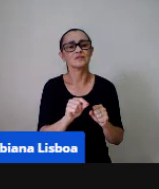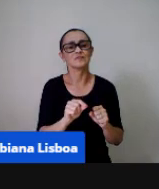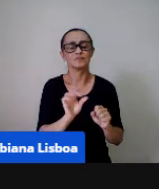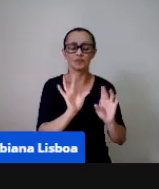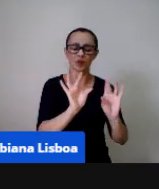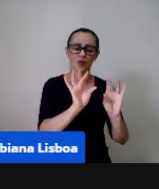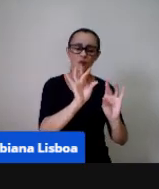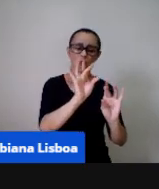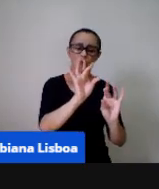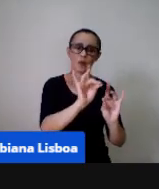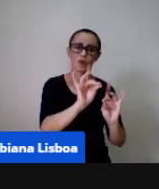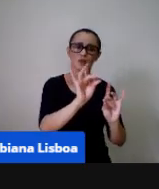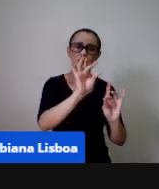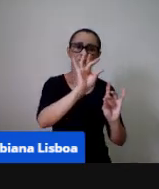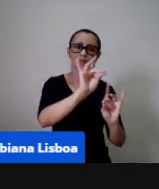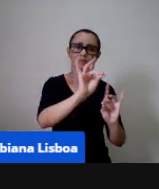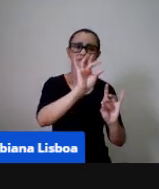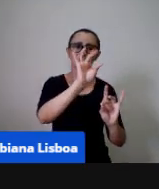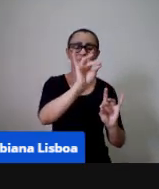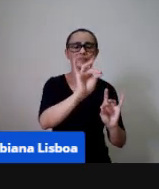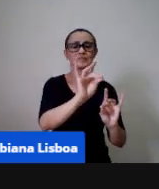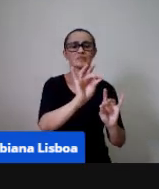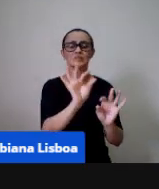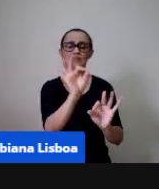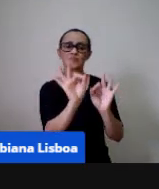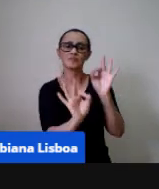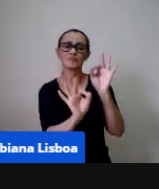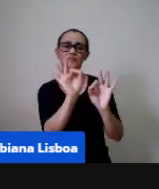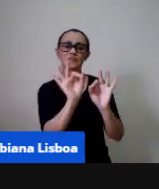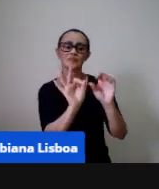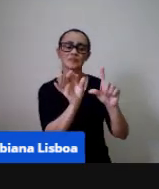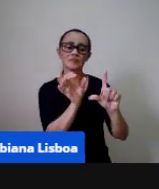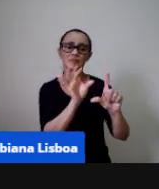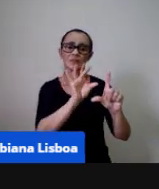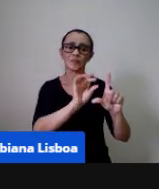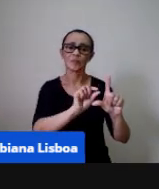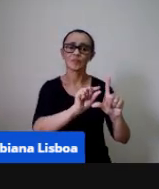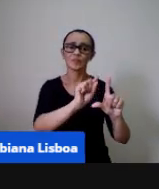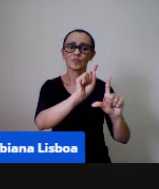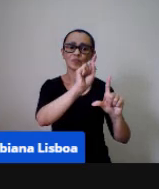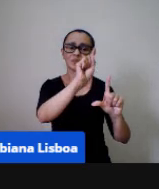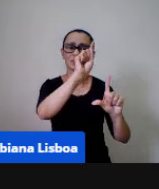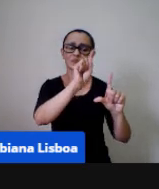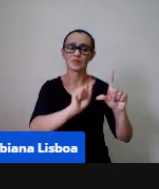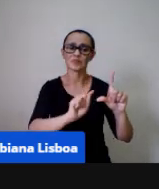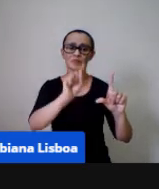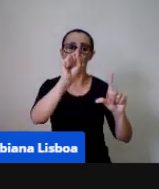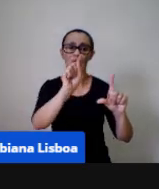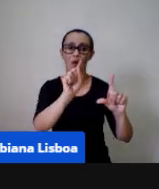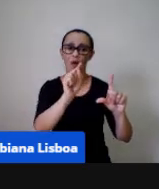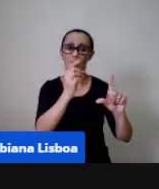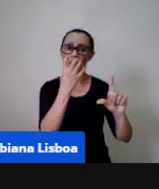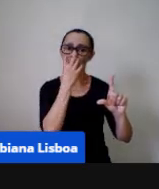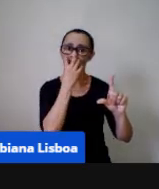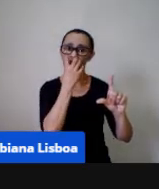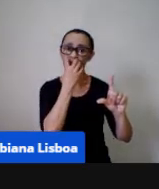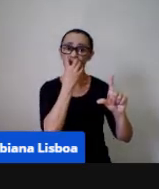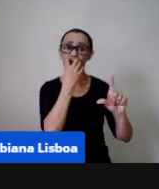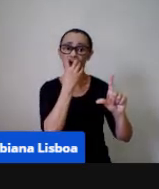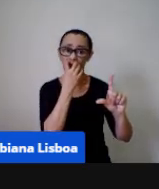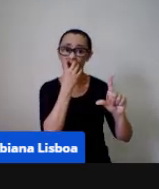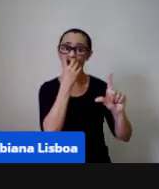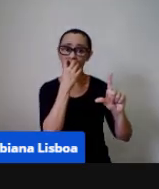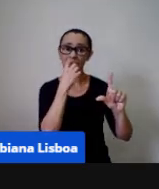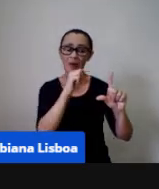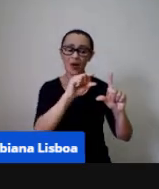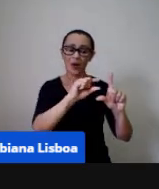nós conseguimos formar ali um gráfico né? quem preferiu mais os cachorros olha só o cachorrinho ele está um gráfico